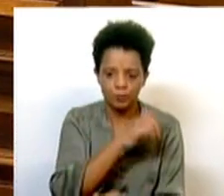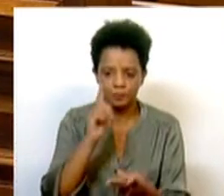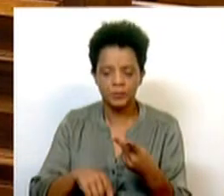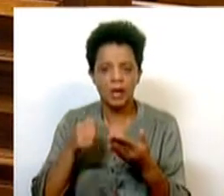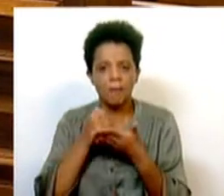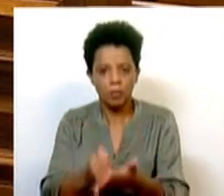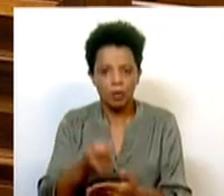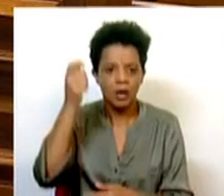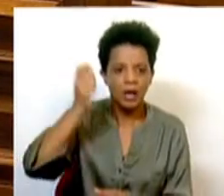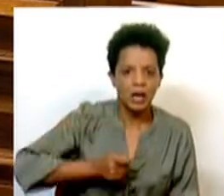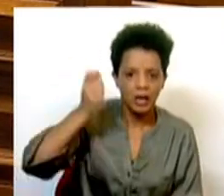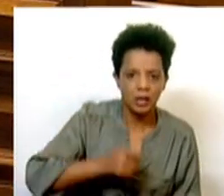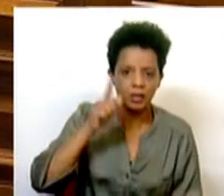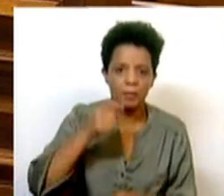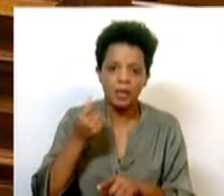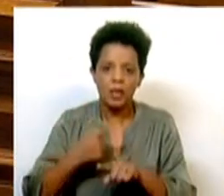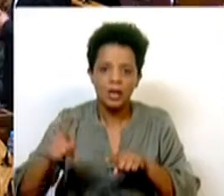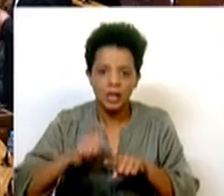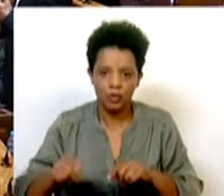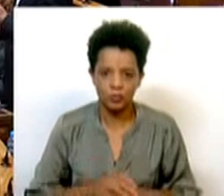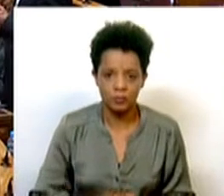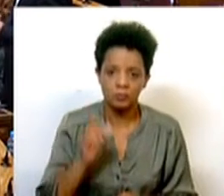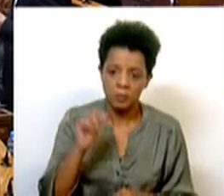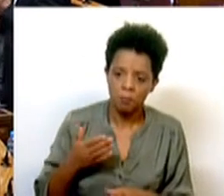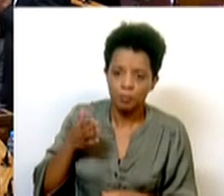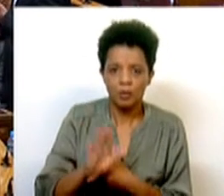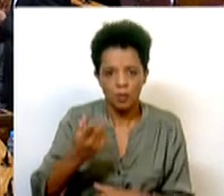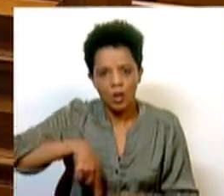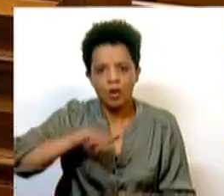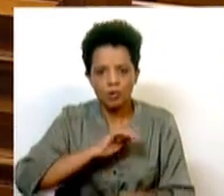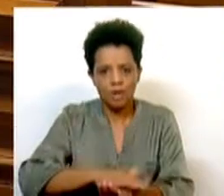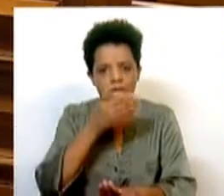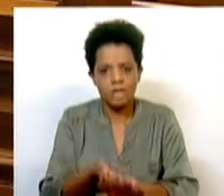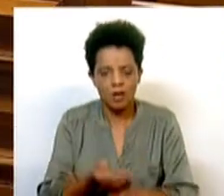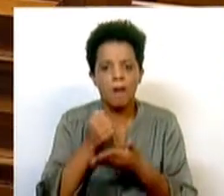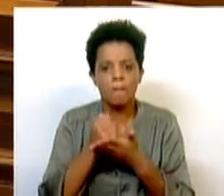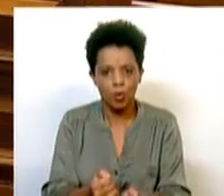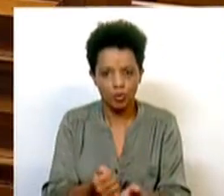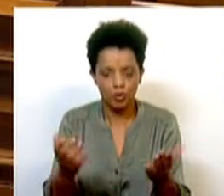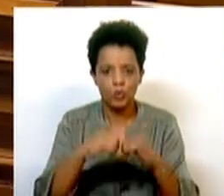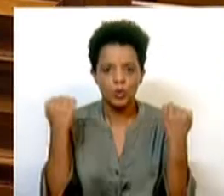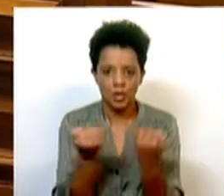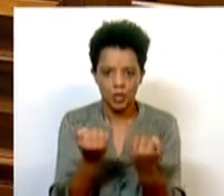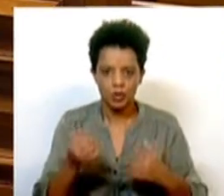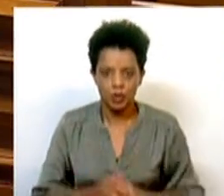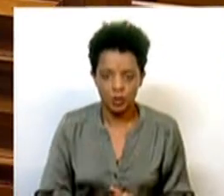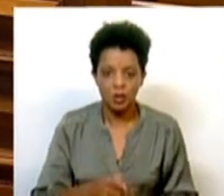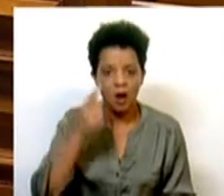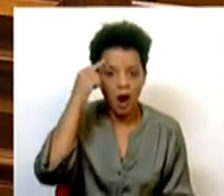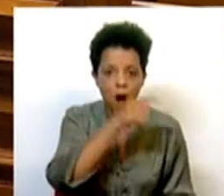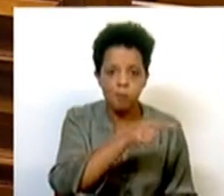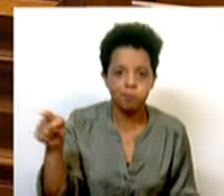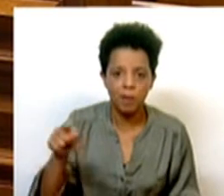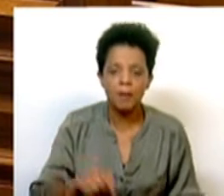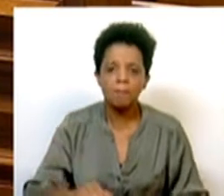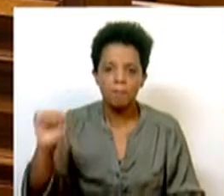temos dado apoios às rendas e aos créditos ou temos, por exemplo, reforçado os apoios sociais. Bem sabemos que o